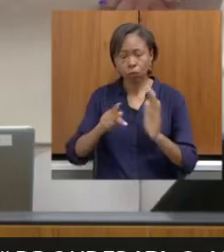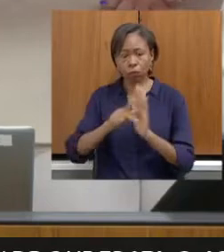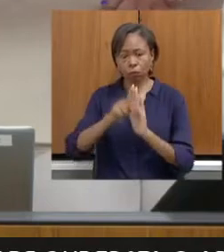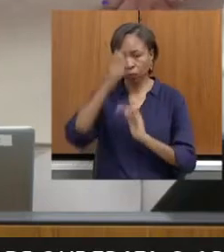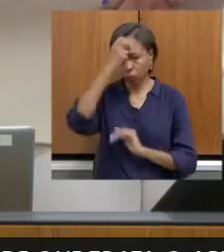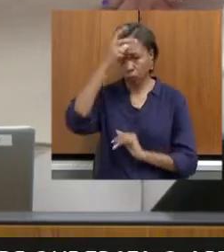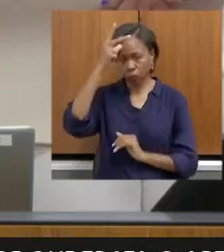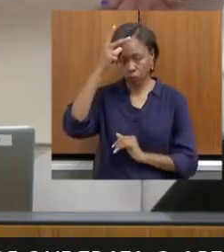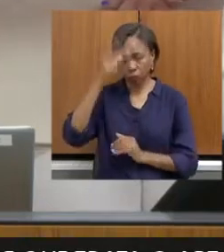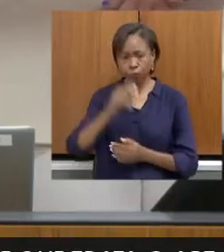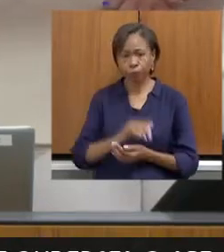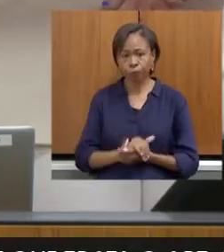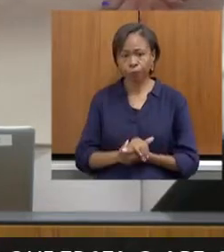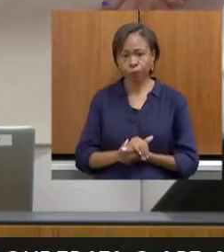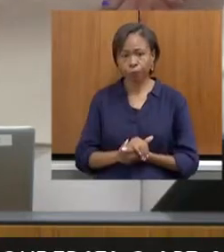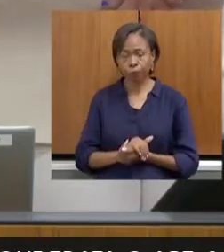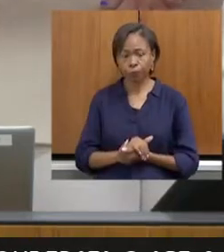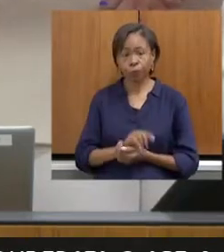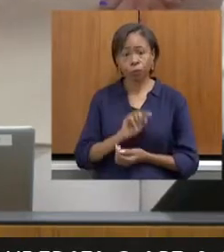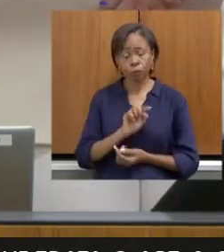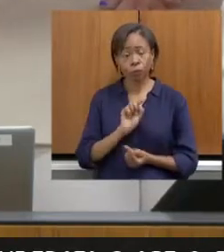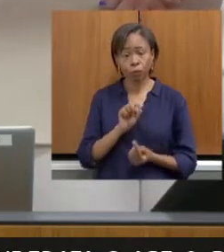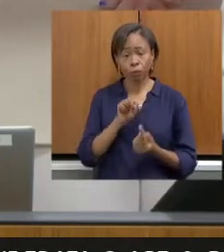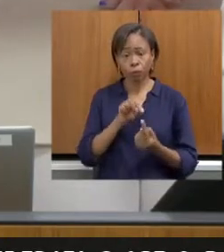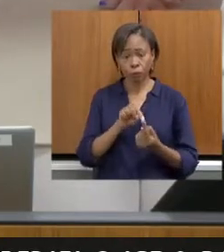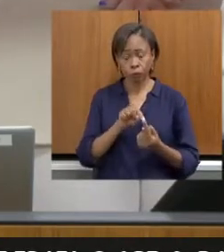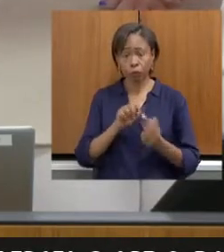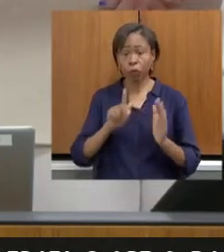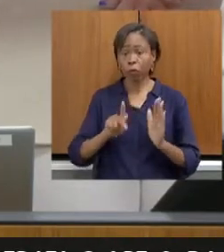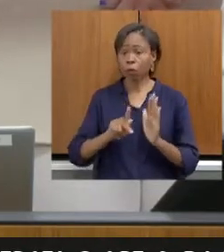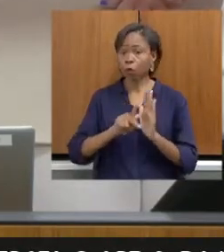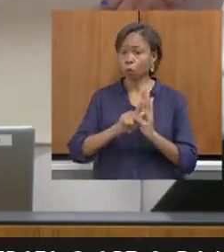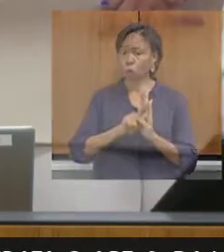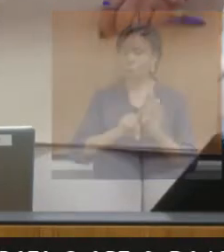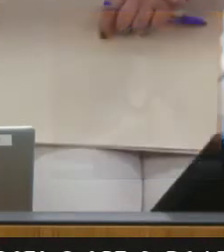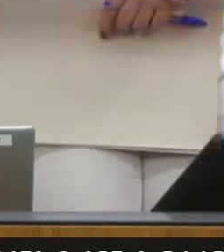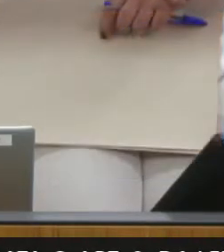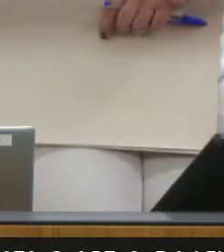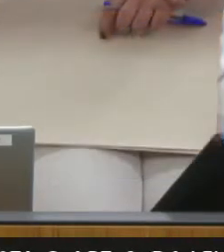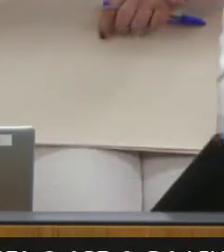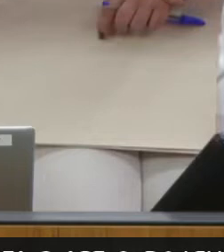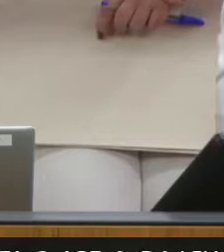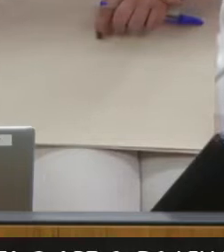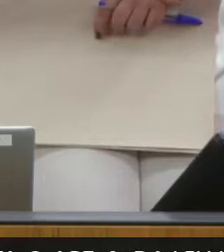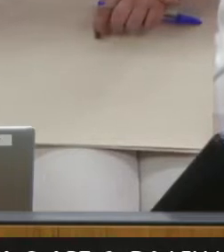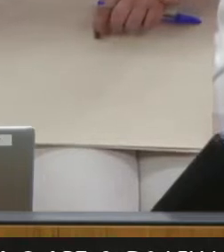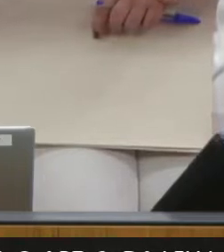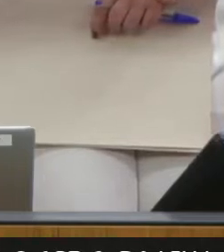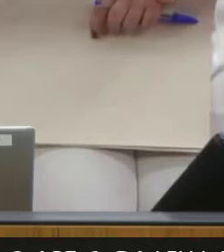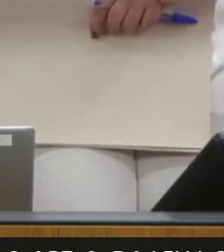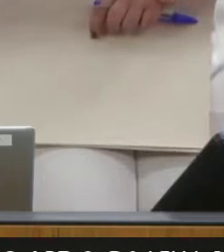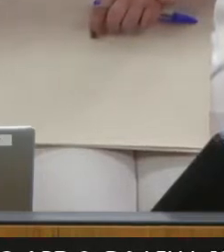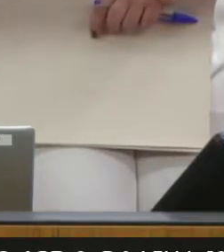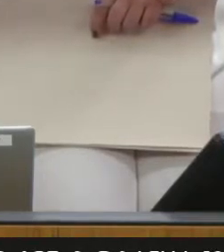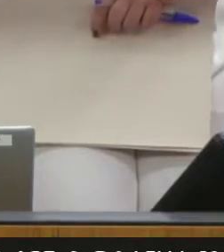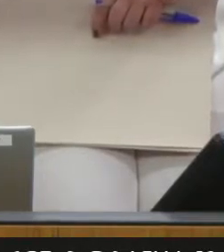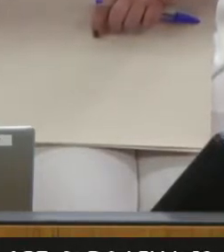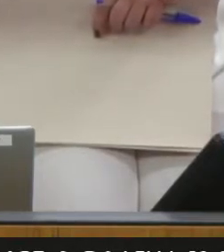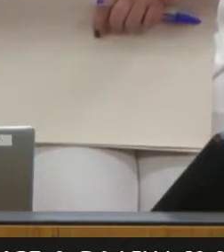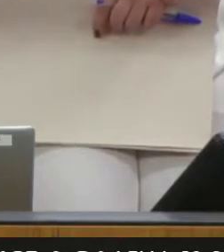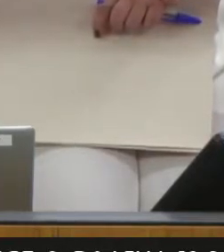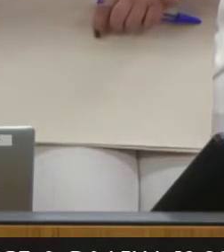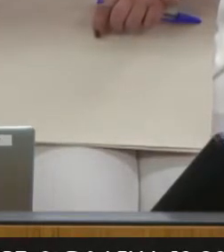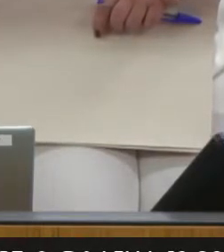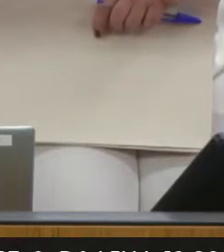Essa iniciativa integra as atividades de monitoramento intensivo pela Comissão da